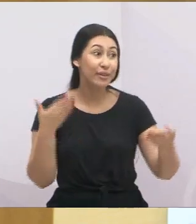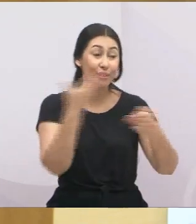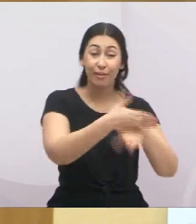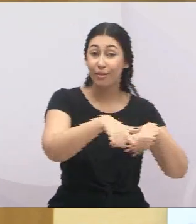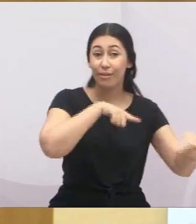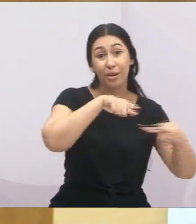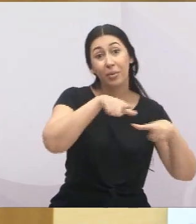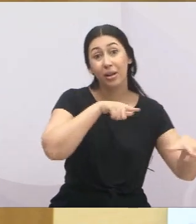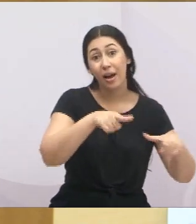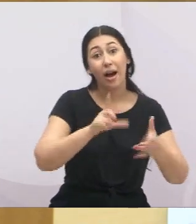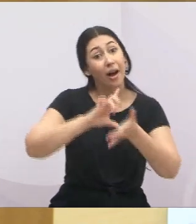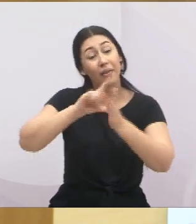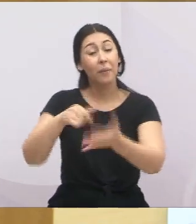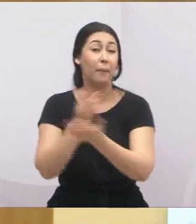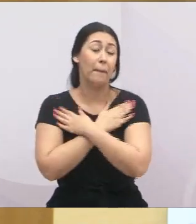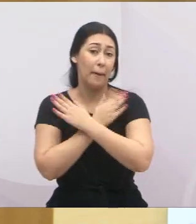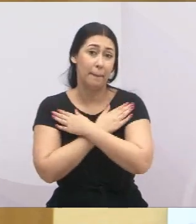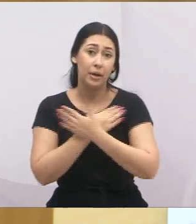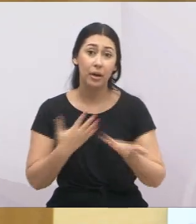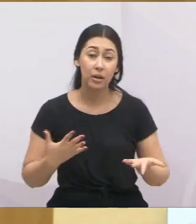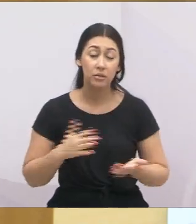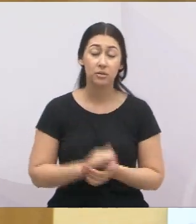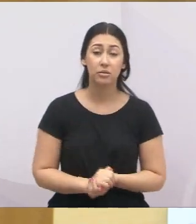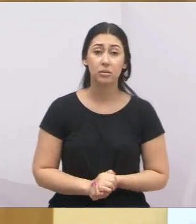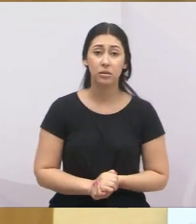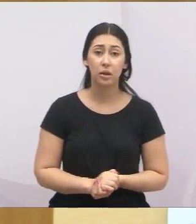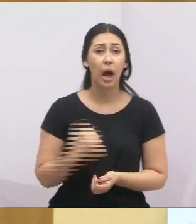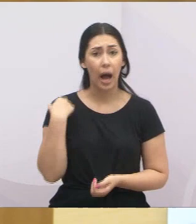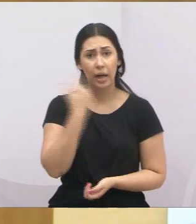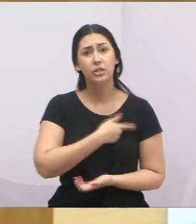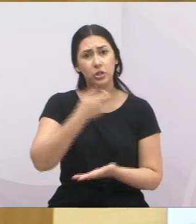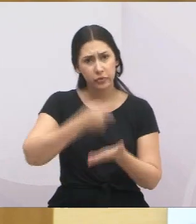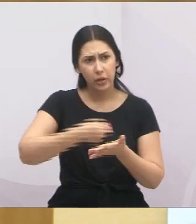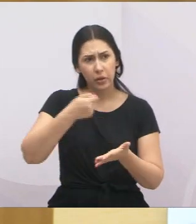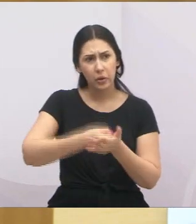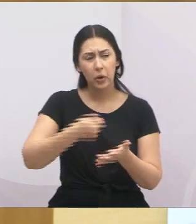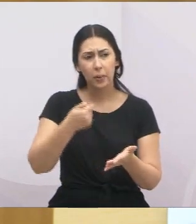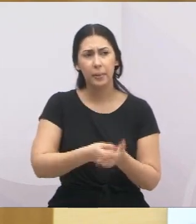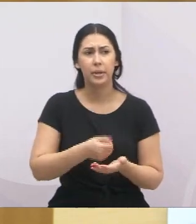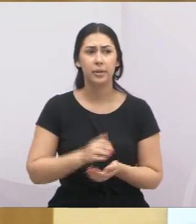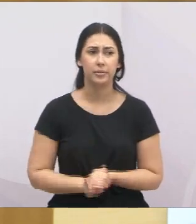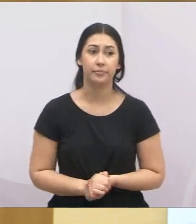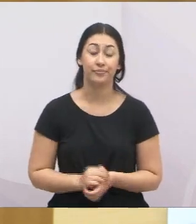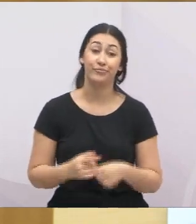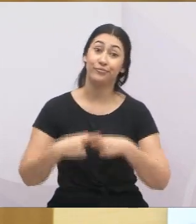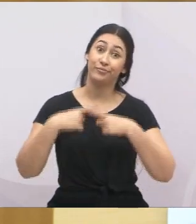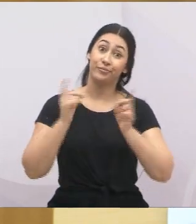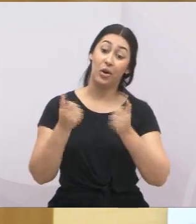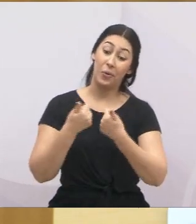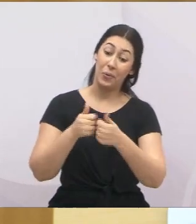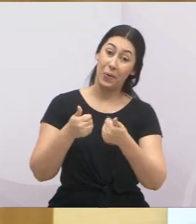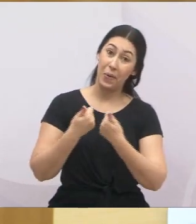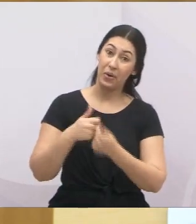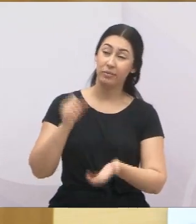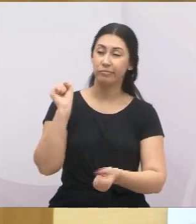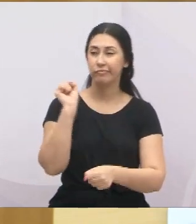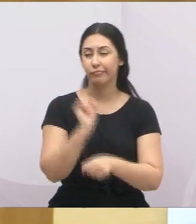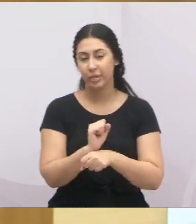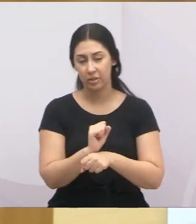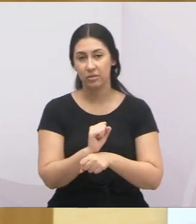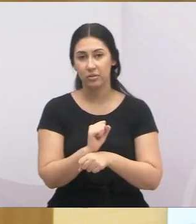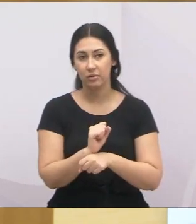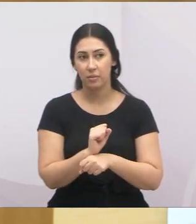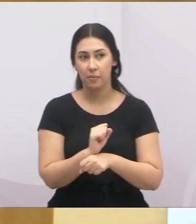é possível colocar transporte para todos. E é isso que nós temos que cobrar, e vamos cobrar. Mas, infelizmente, o transporte está parado na nossa cidade.